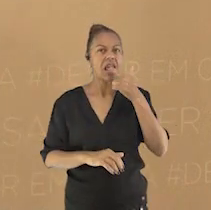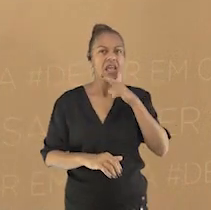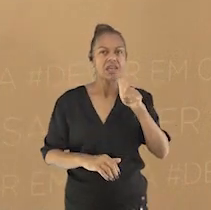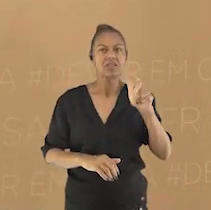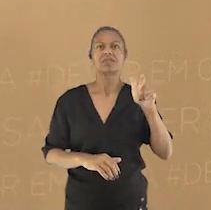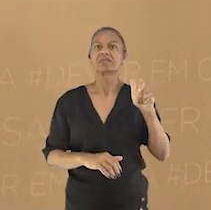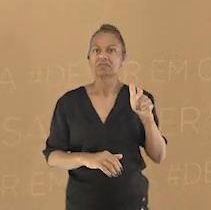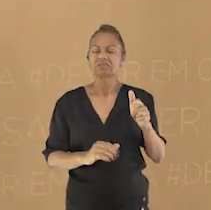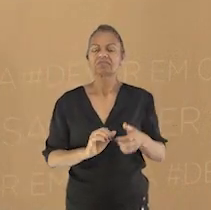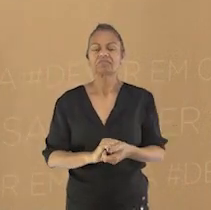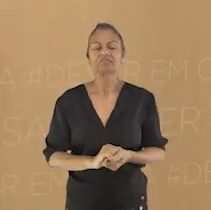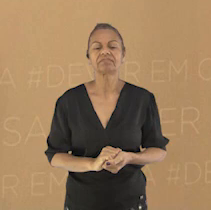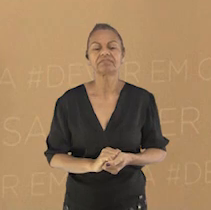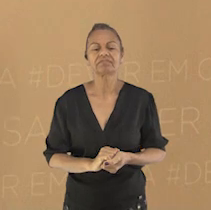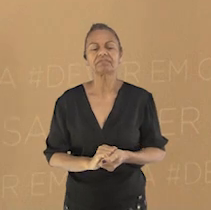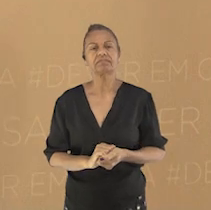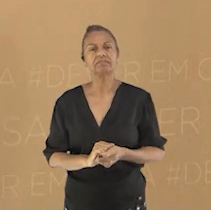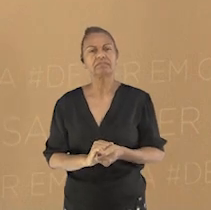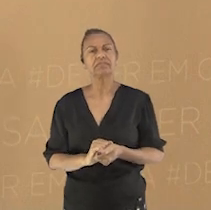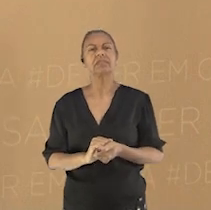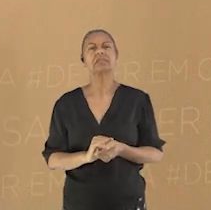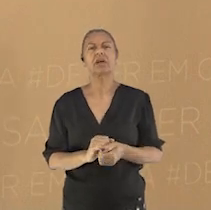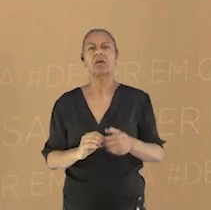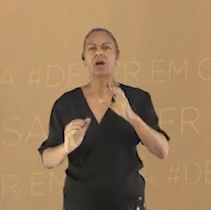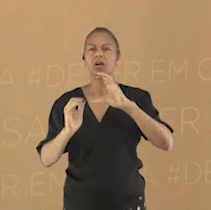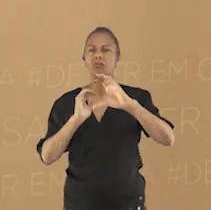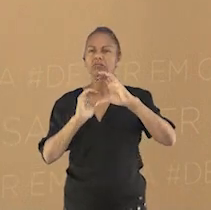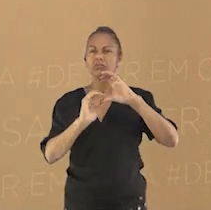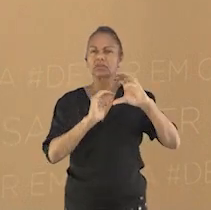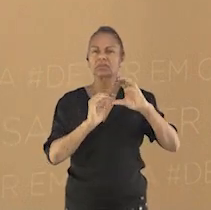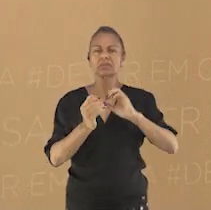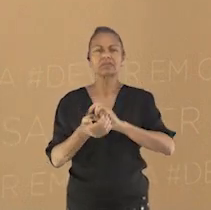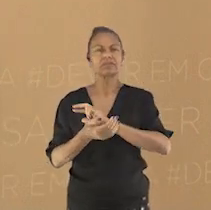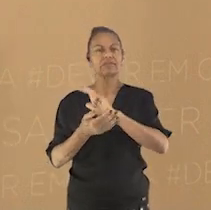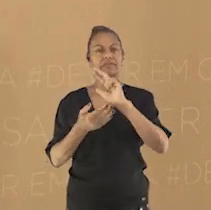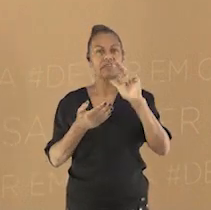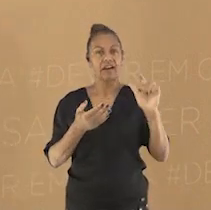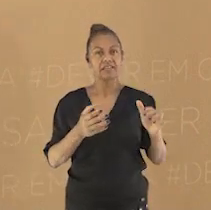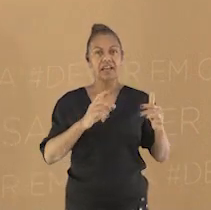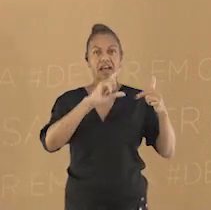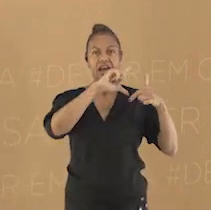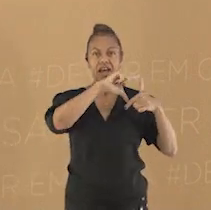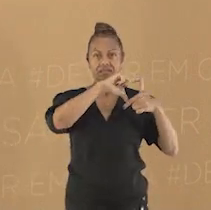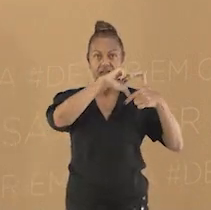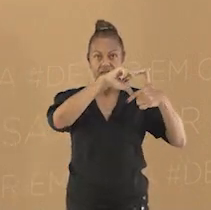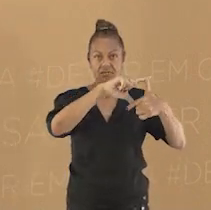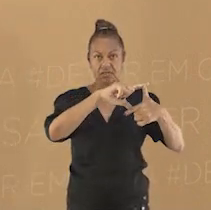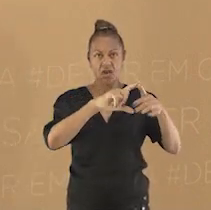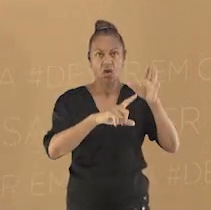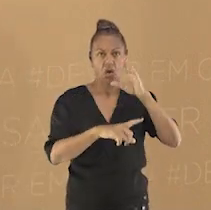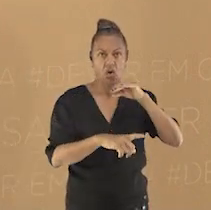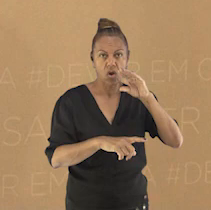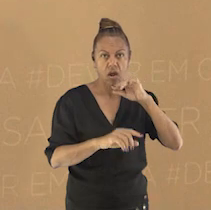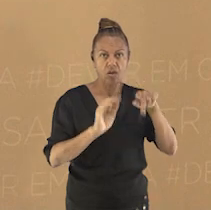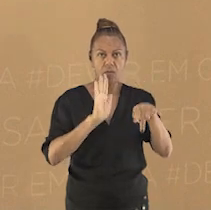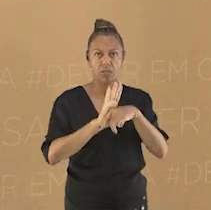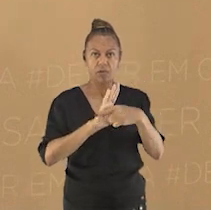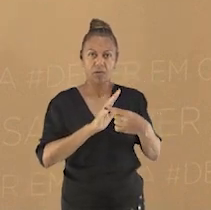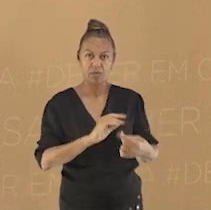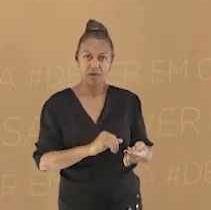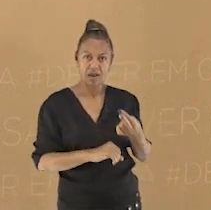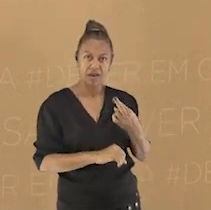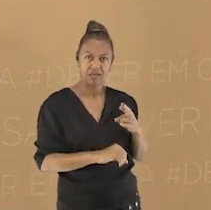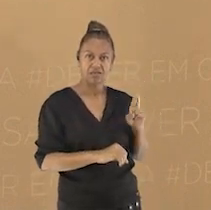diversas formas de comunicar na atualidade, a tradição oral na religião ainda é muito forte, pois